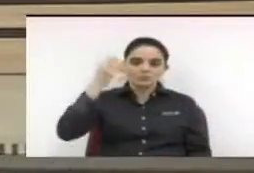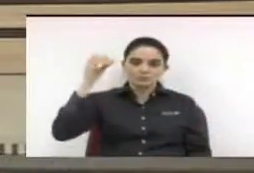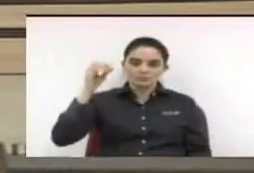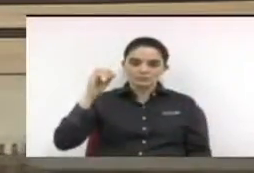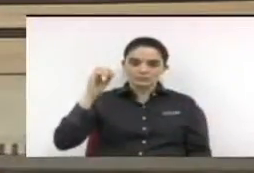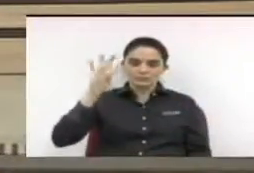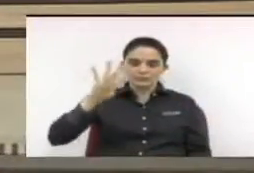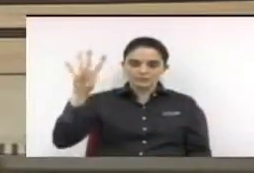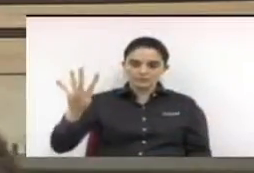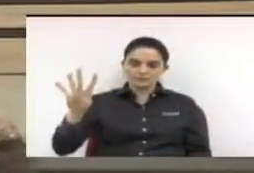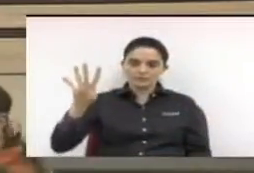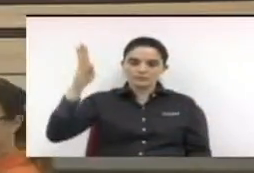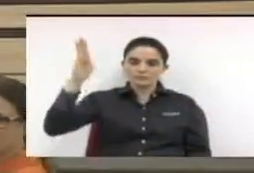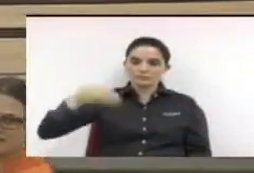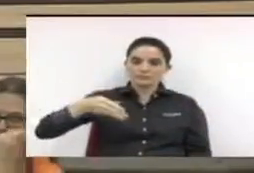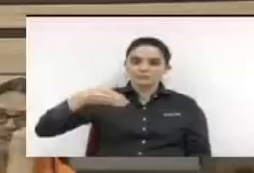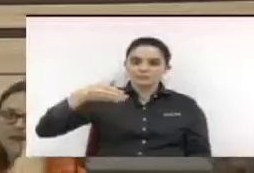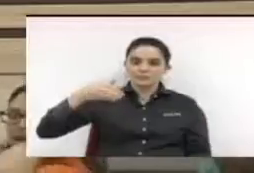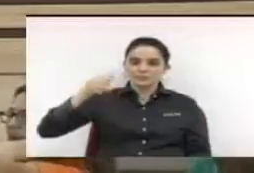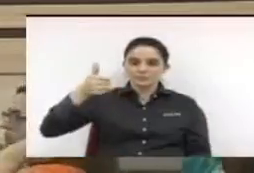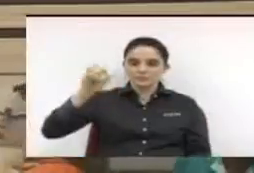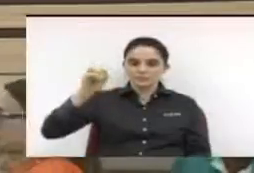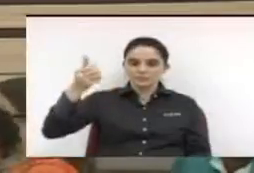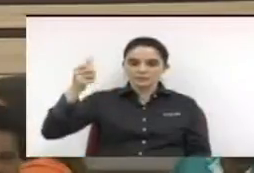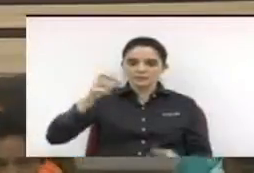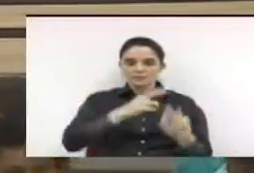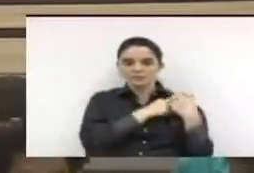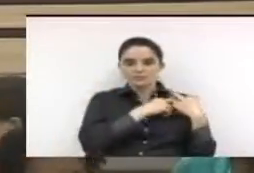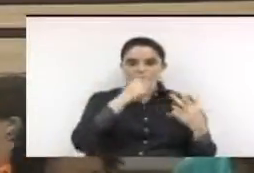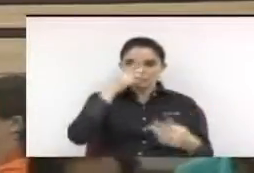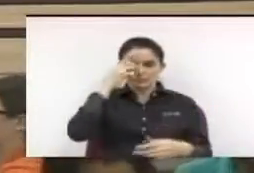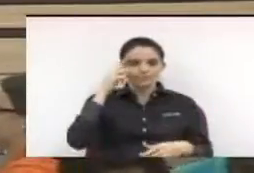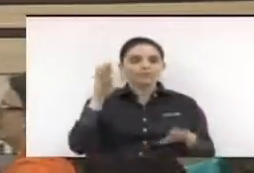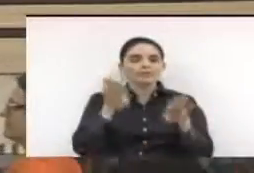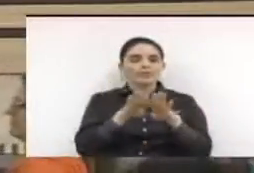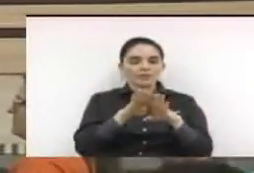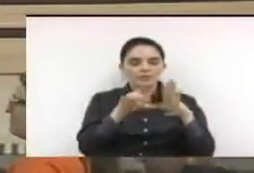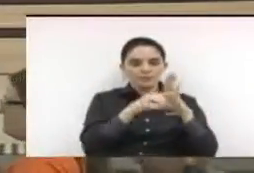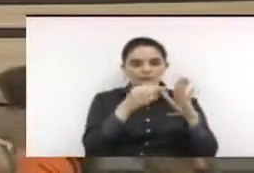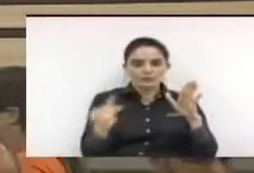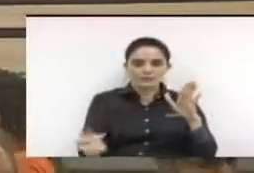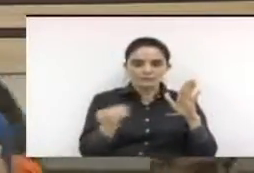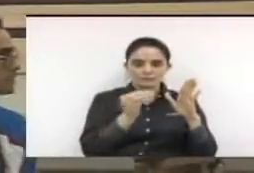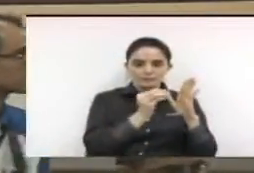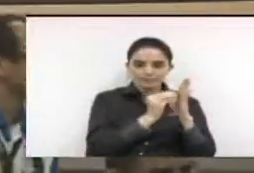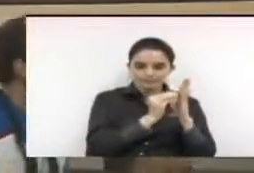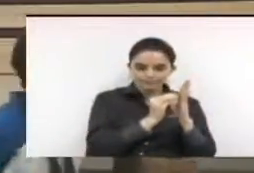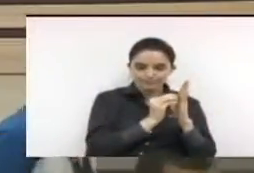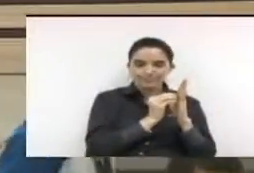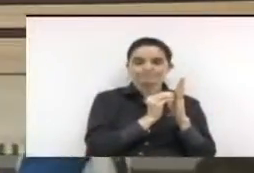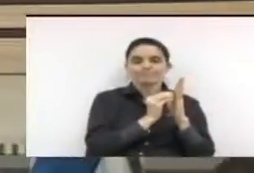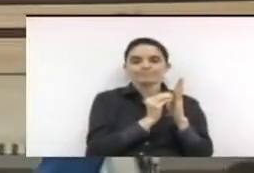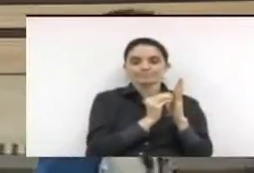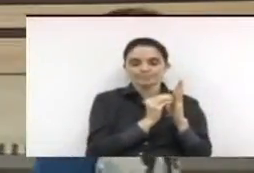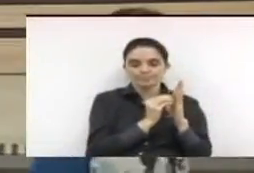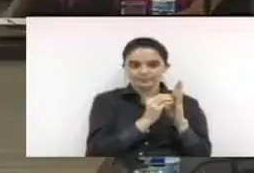número 44 do vereador Wilson Nunes Serqueira também prejudicado por